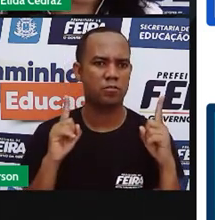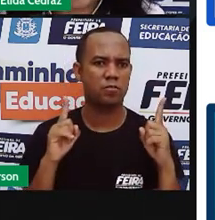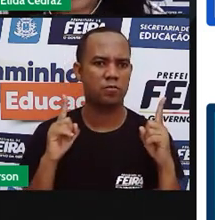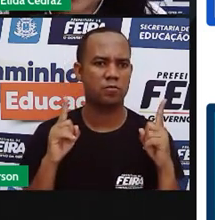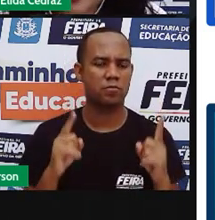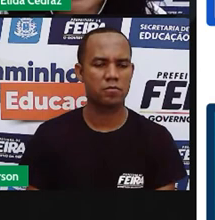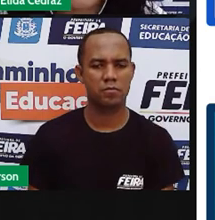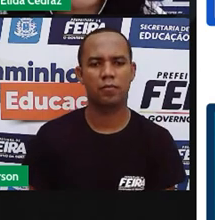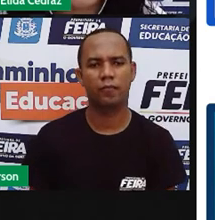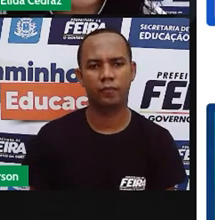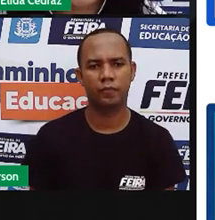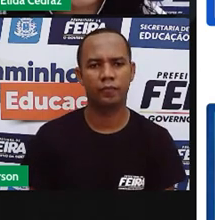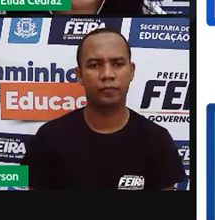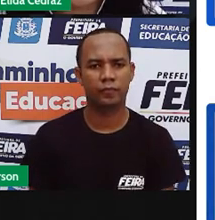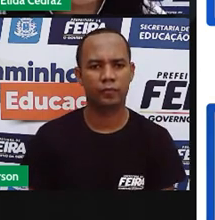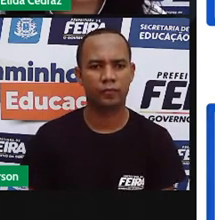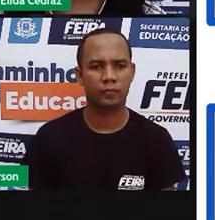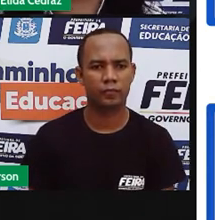Vamos ver?